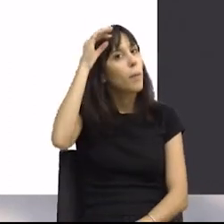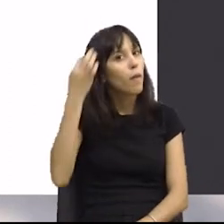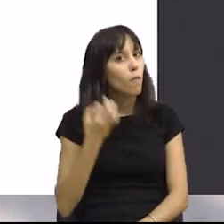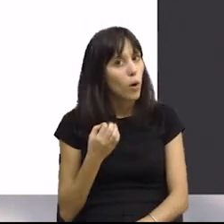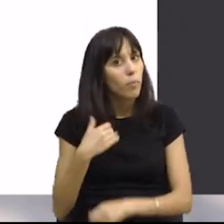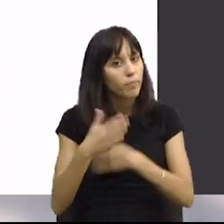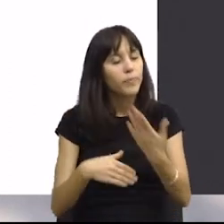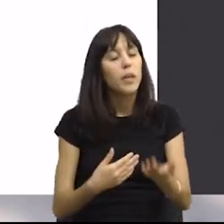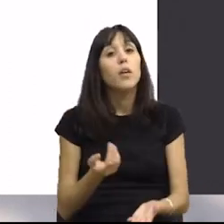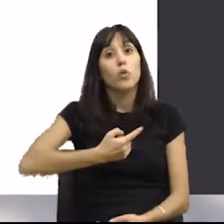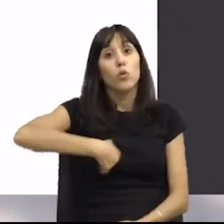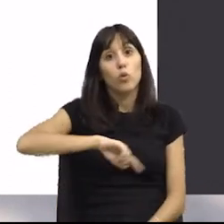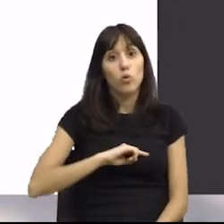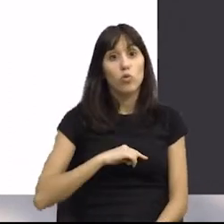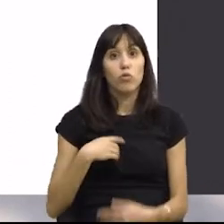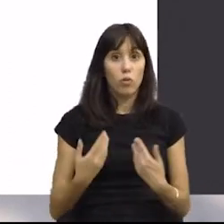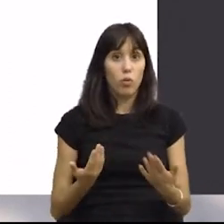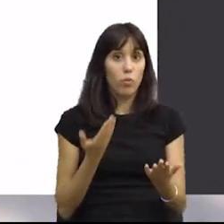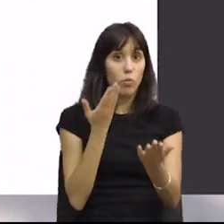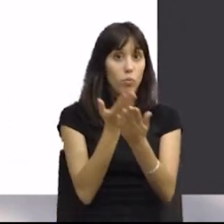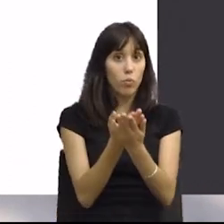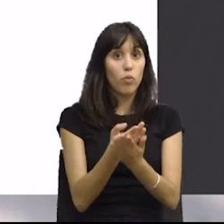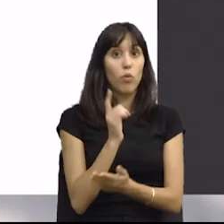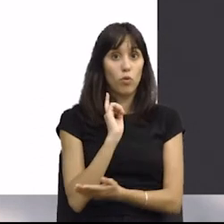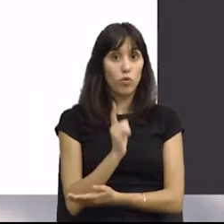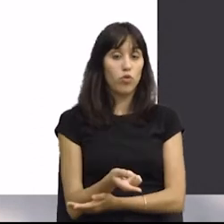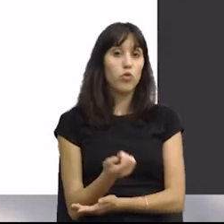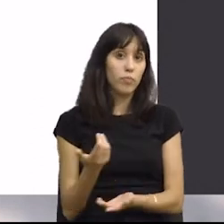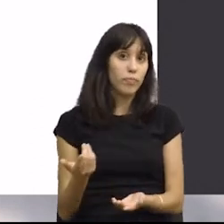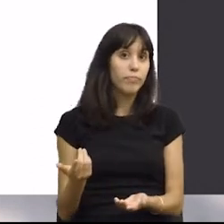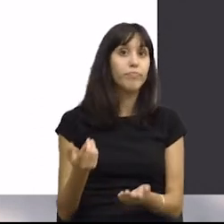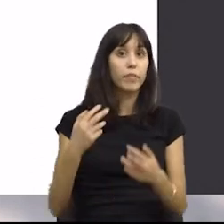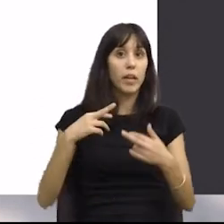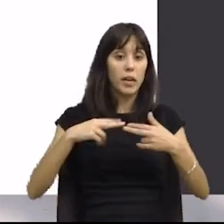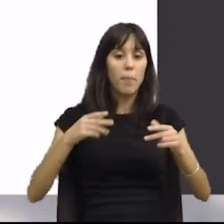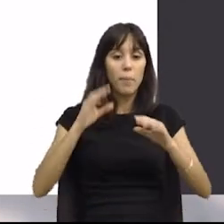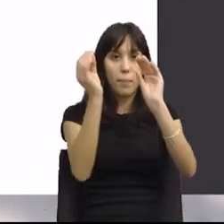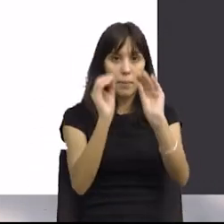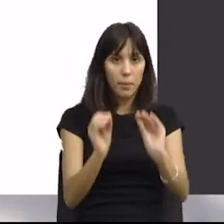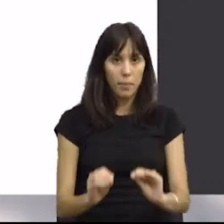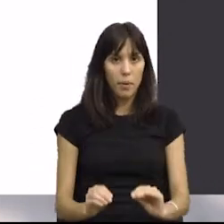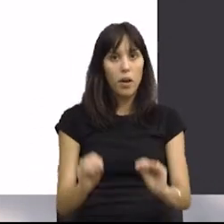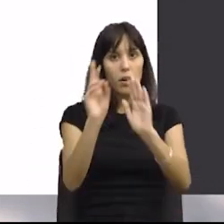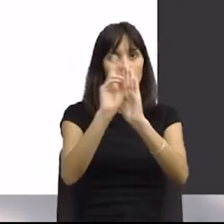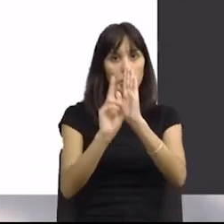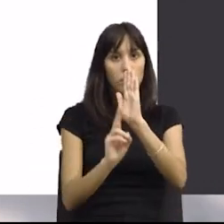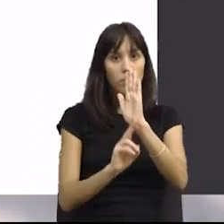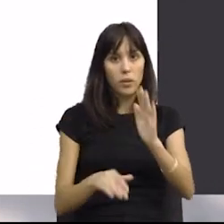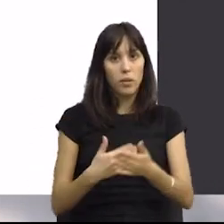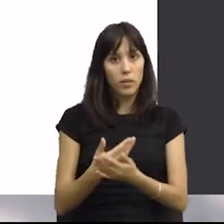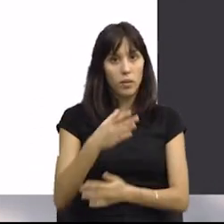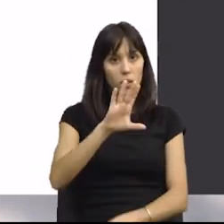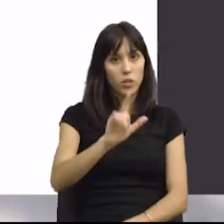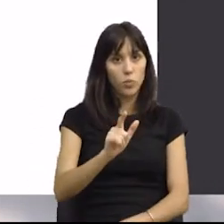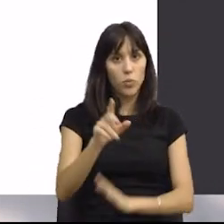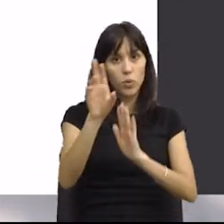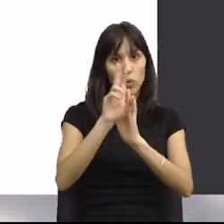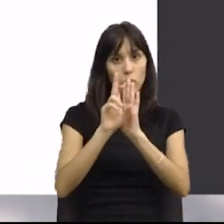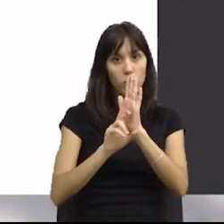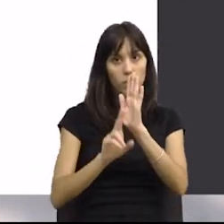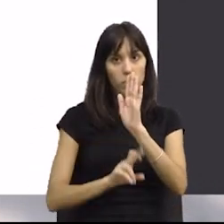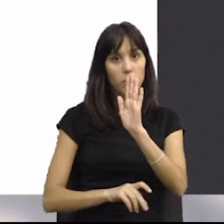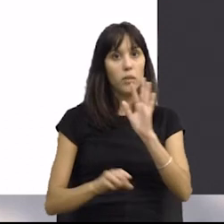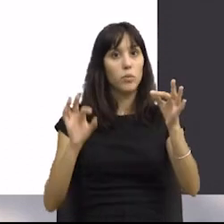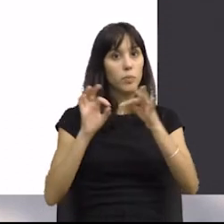portanto, o que nós estamos a propor é que a Câmara elabore um regulamento para Lisboa, um regulamento que cubra